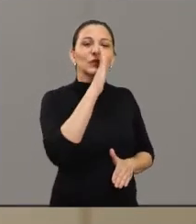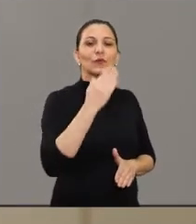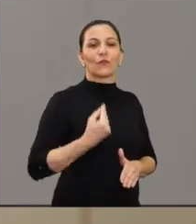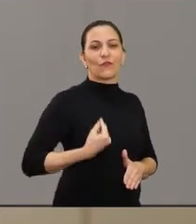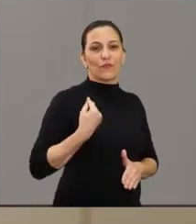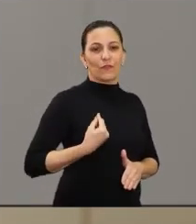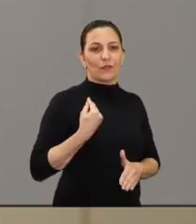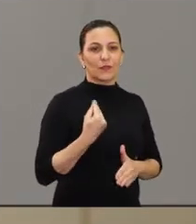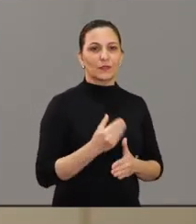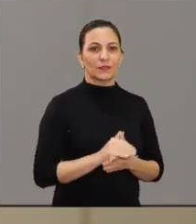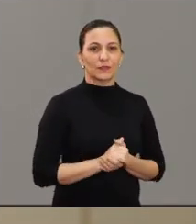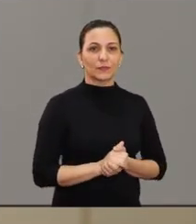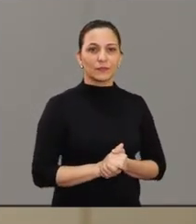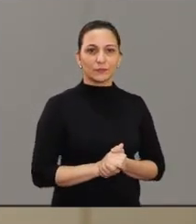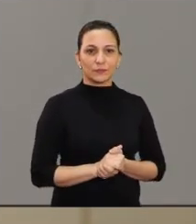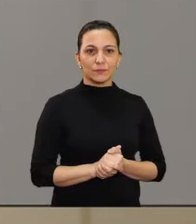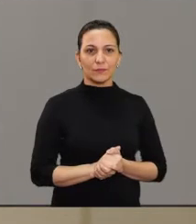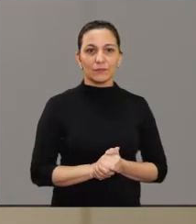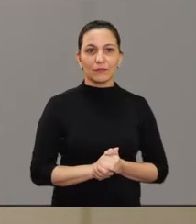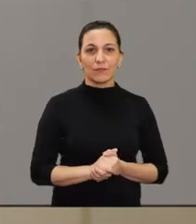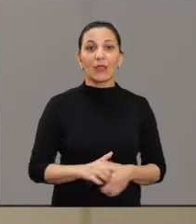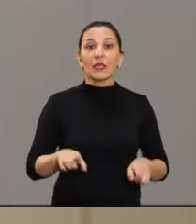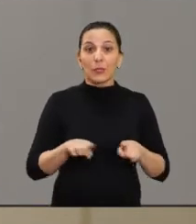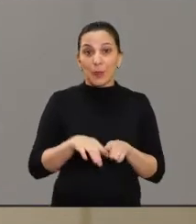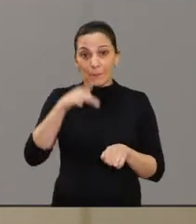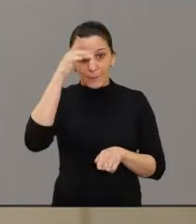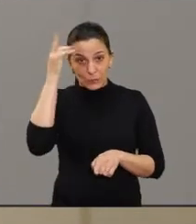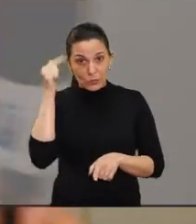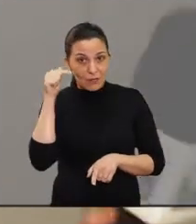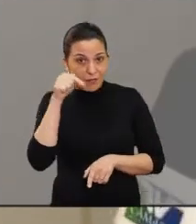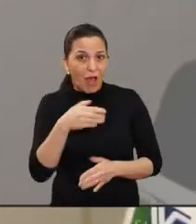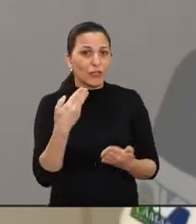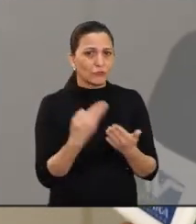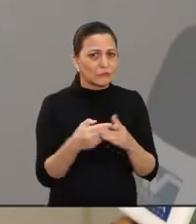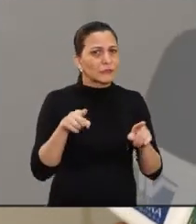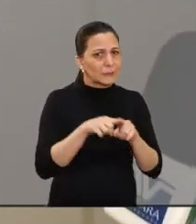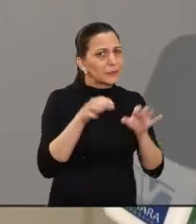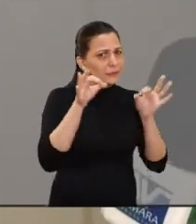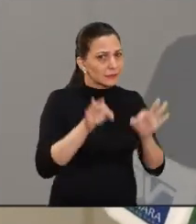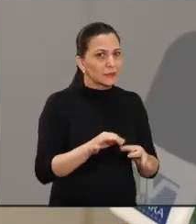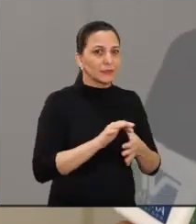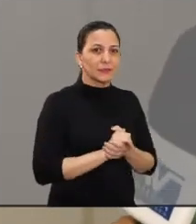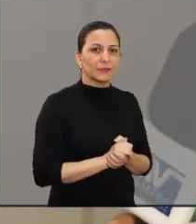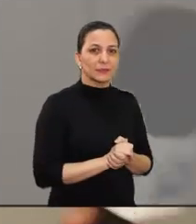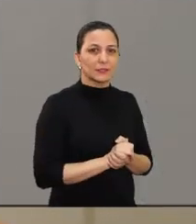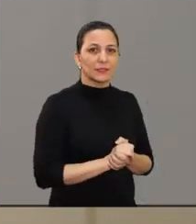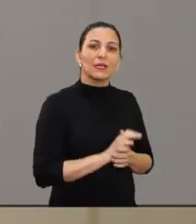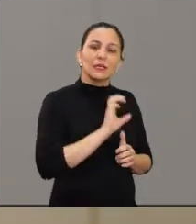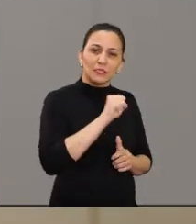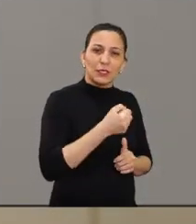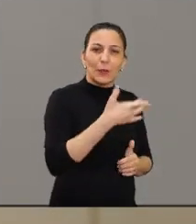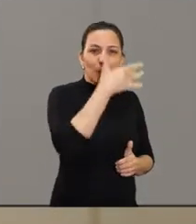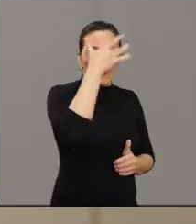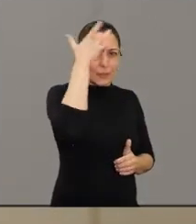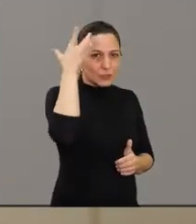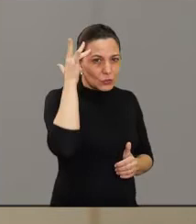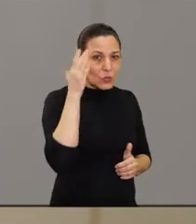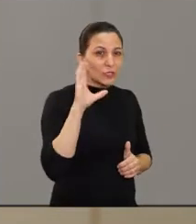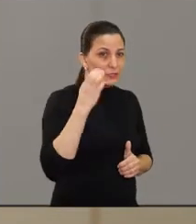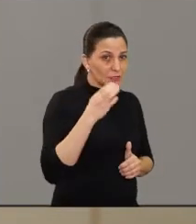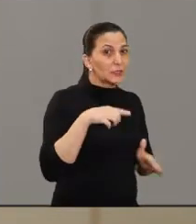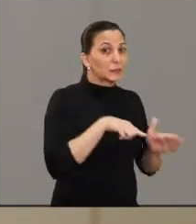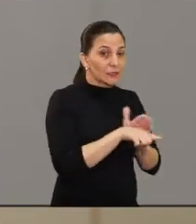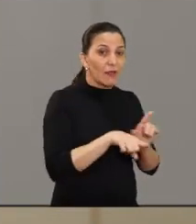conhecerem um pouco sobre esse cientista maluco que nós tivemos aqui. E até aqueles meninos que estão lá hoje, né, estudantes? Exatamente. Vai servir de